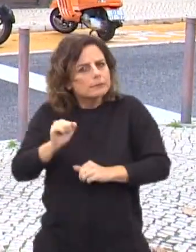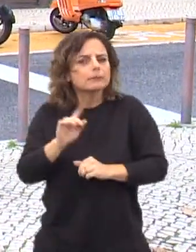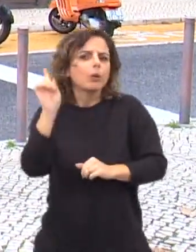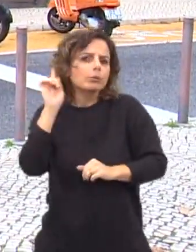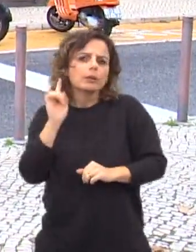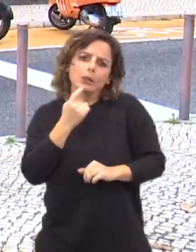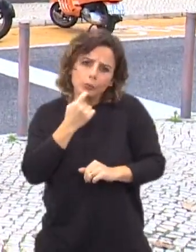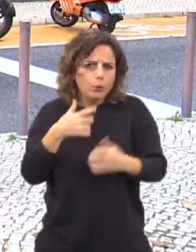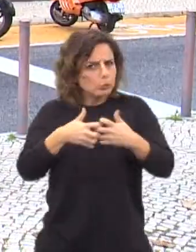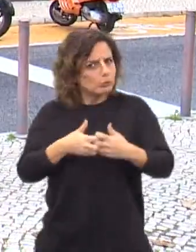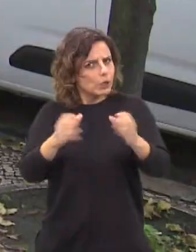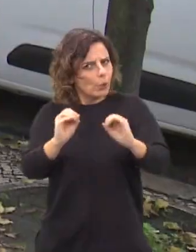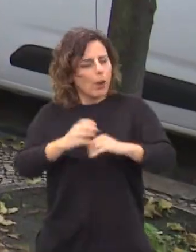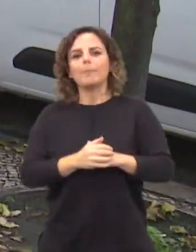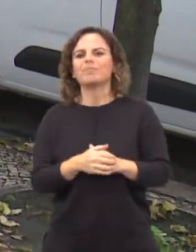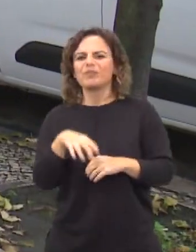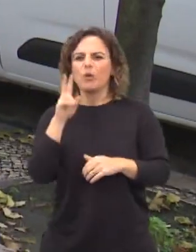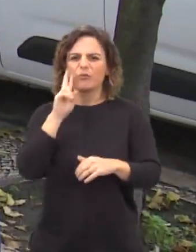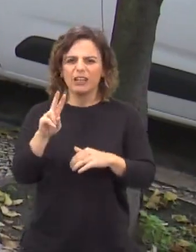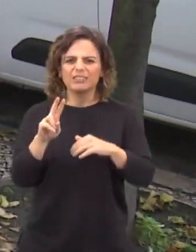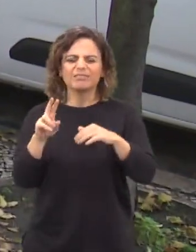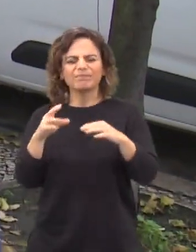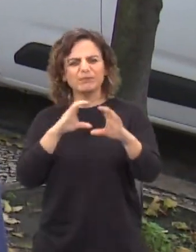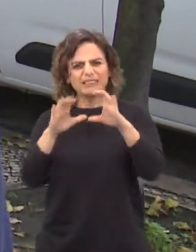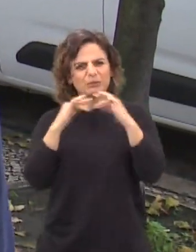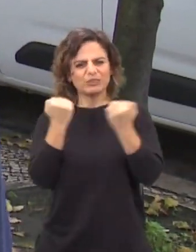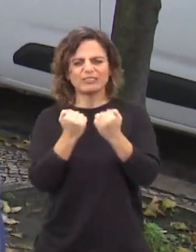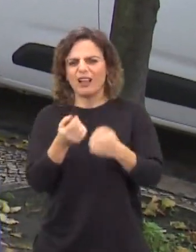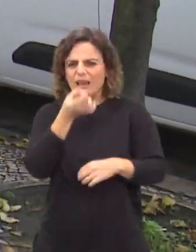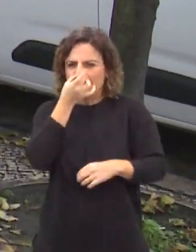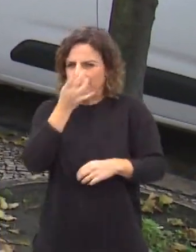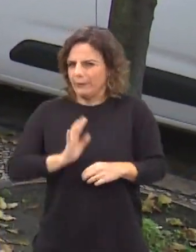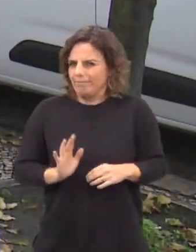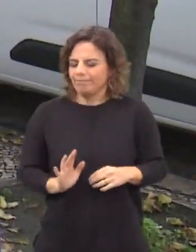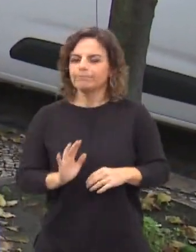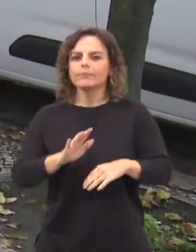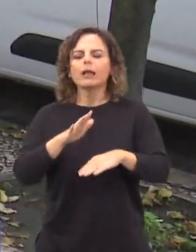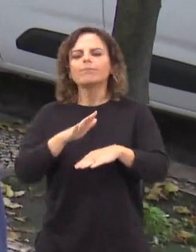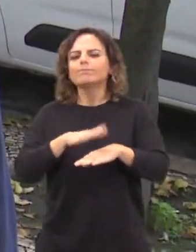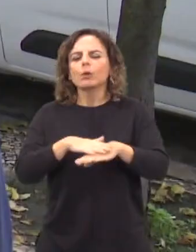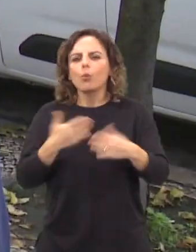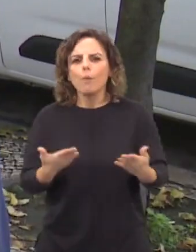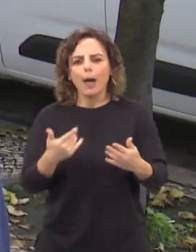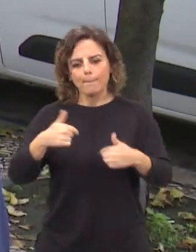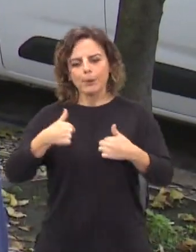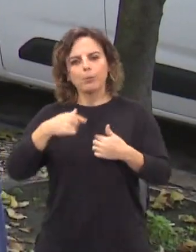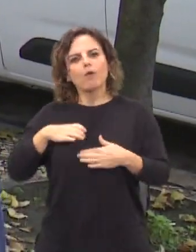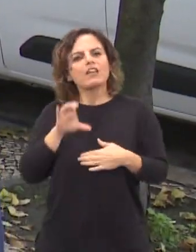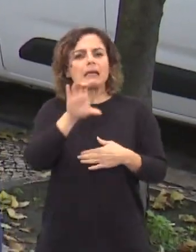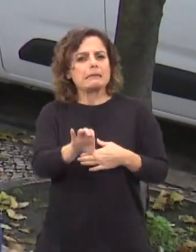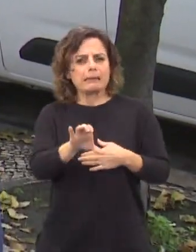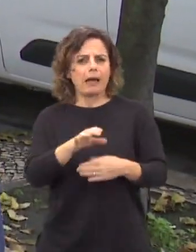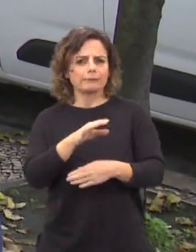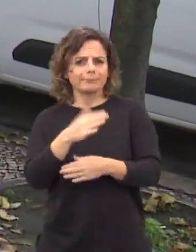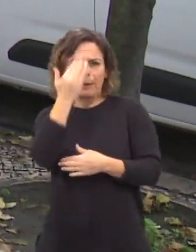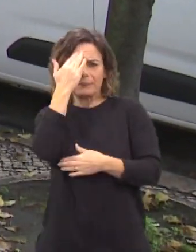importante, sem dúvida. Eu vejo a comunicação social muito fragilizada pela falta de capacidade de se financiar. E